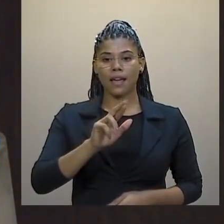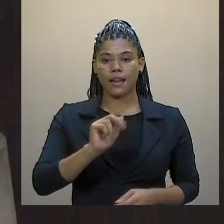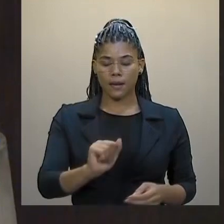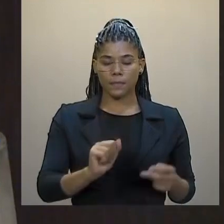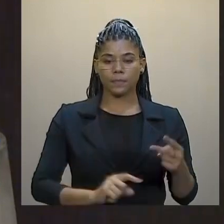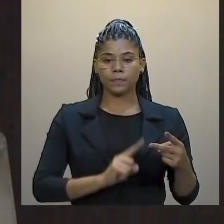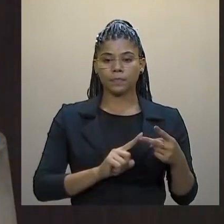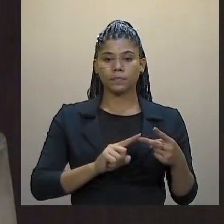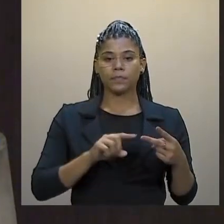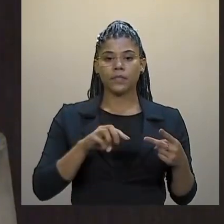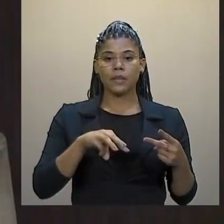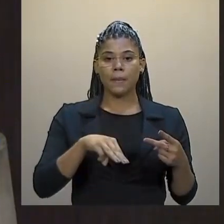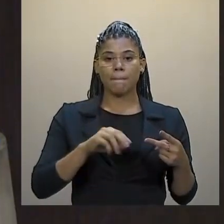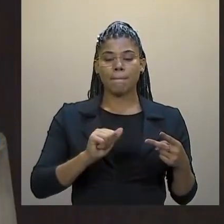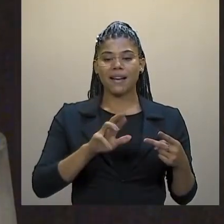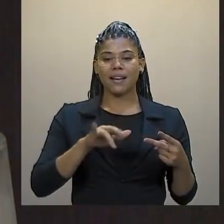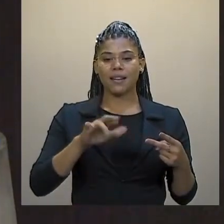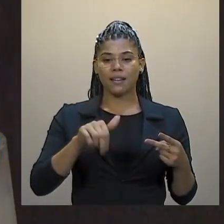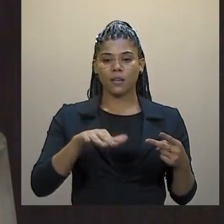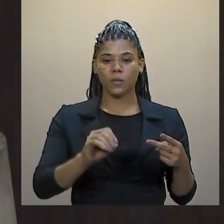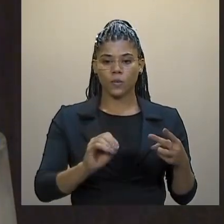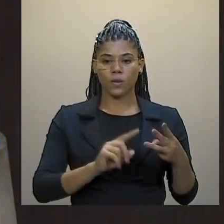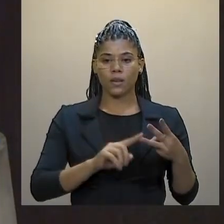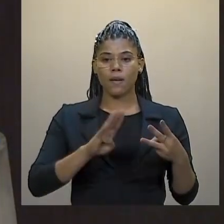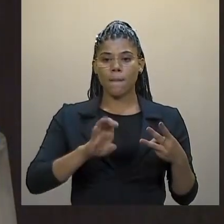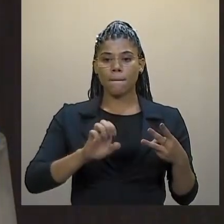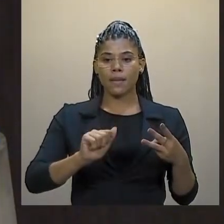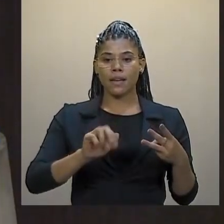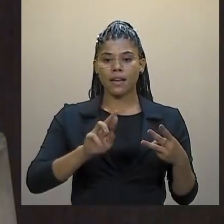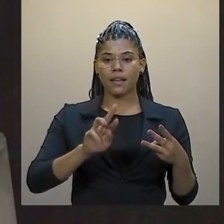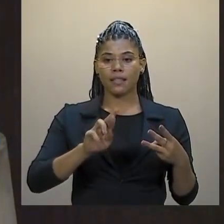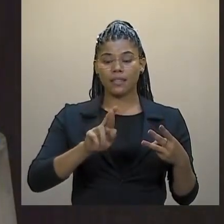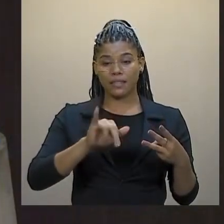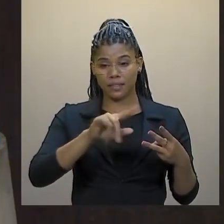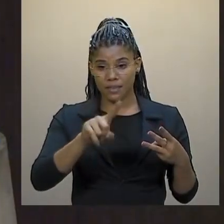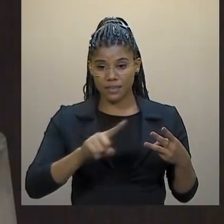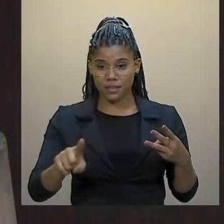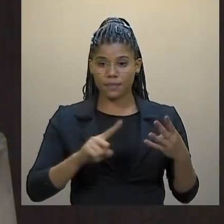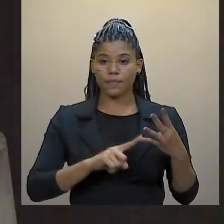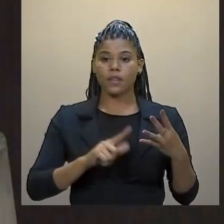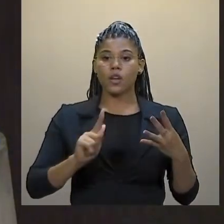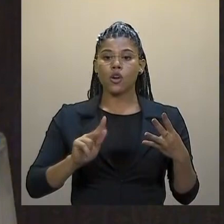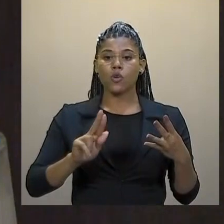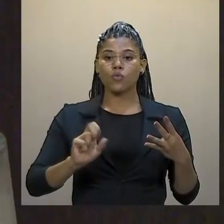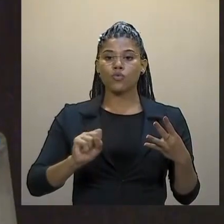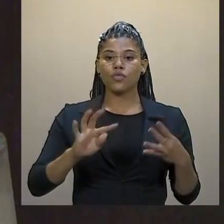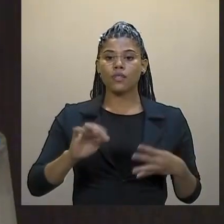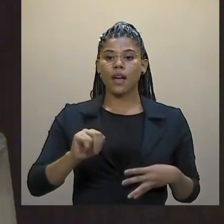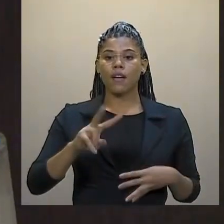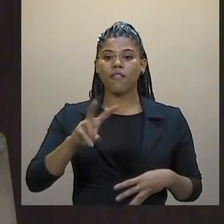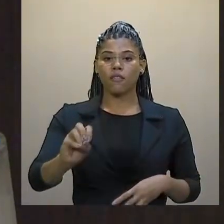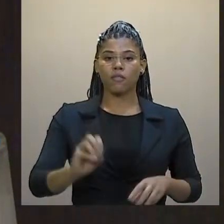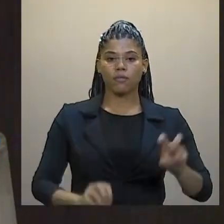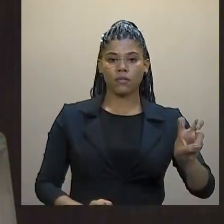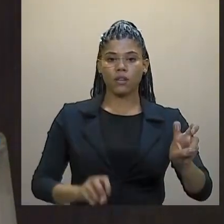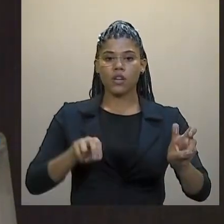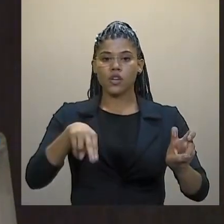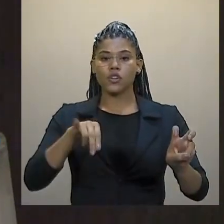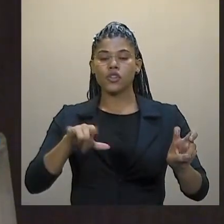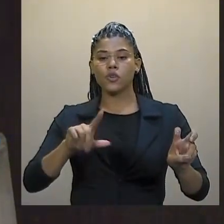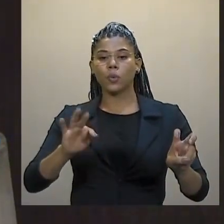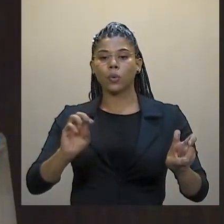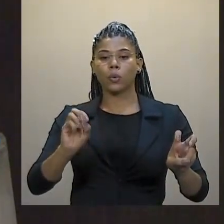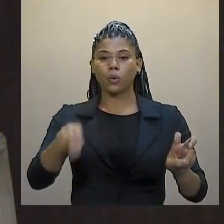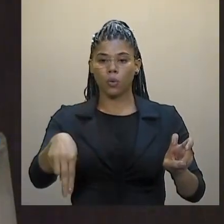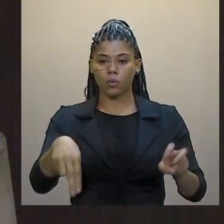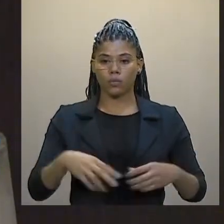Beatriz Xavier, professor Gustavo Cabral, professor Felipe Braga, professor Newton de Menezes Albuquerque,